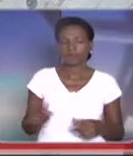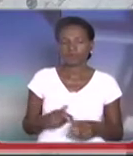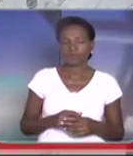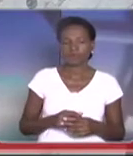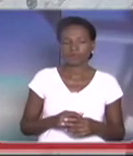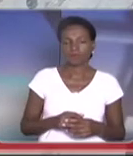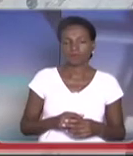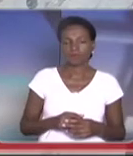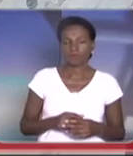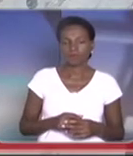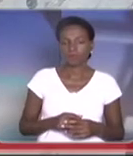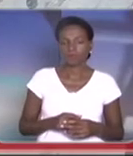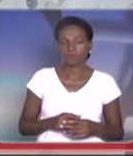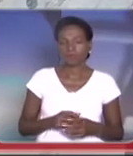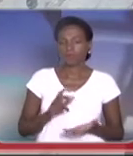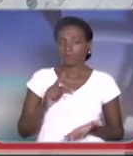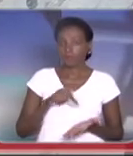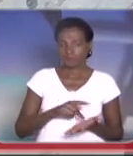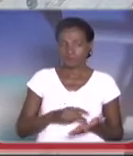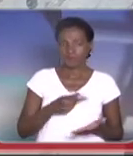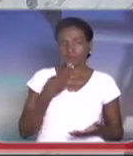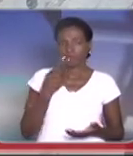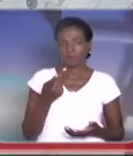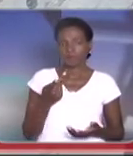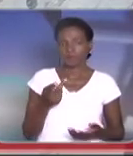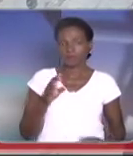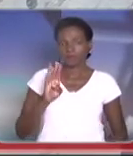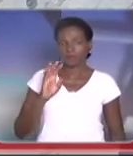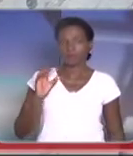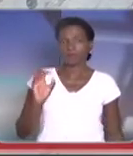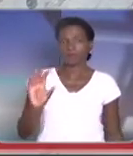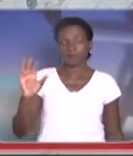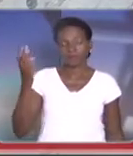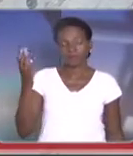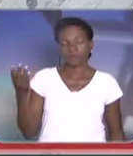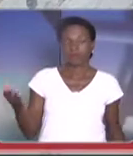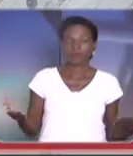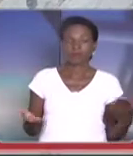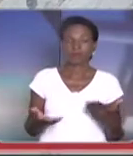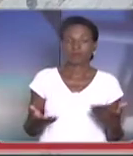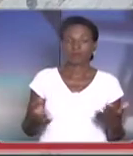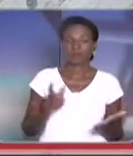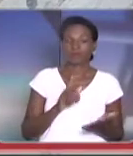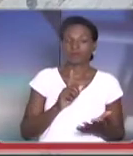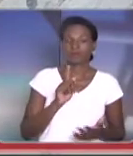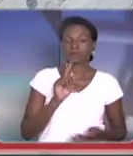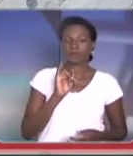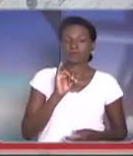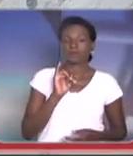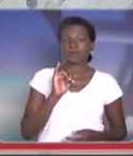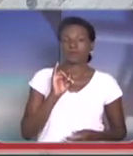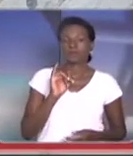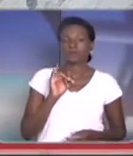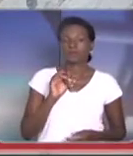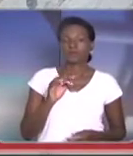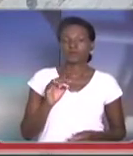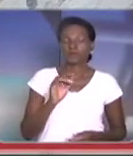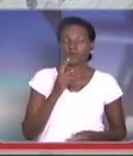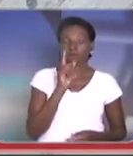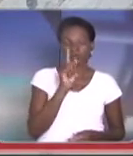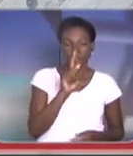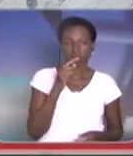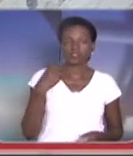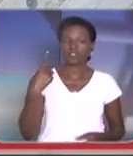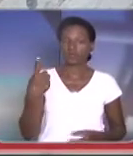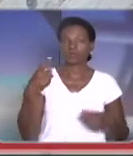Para citar essa realidade, eu venho aqui comentar uma ocorrência que foi hoje publicada no G1, na região de Presidente